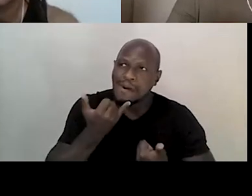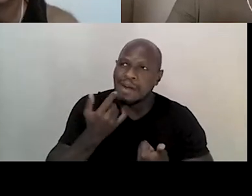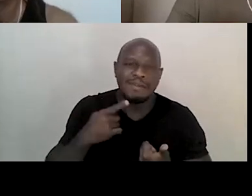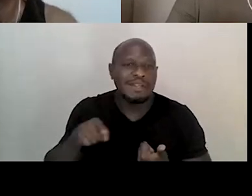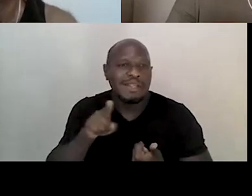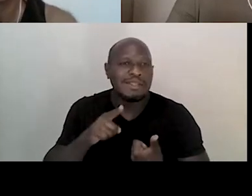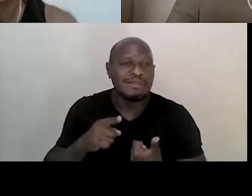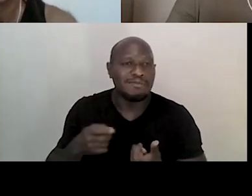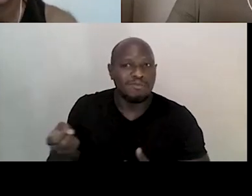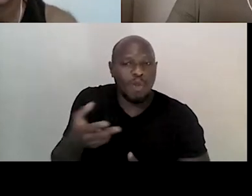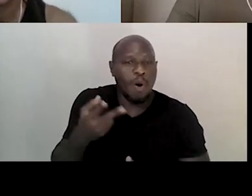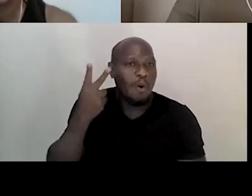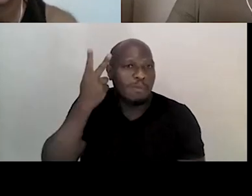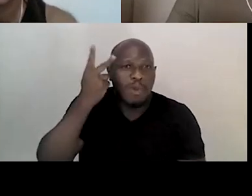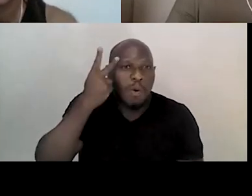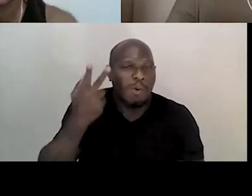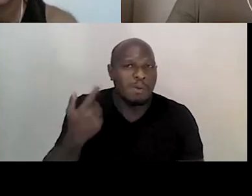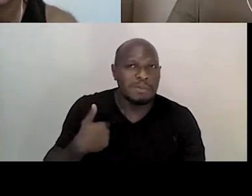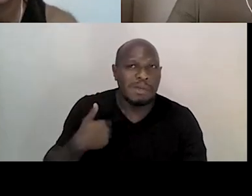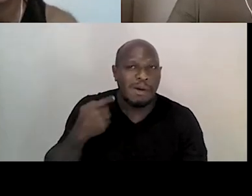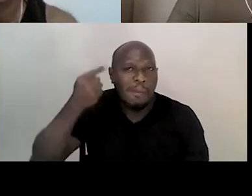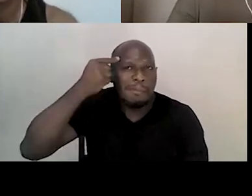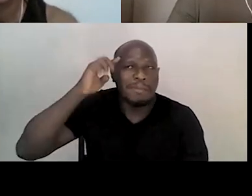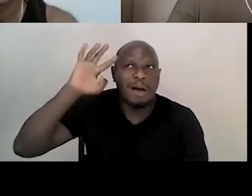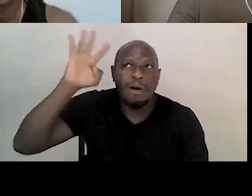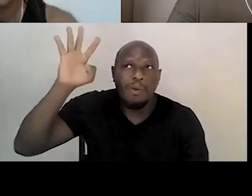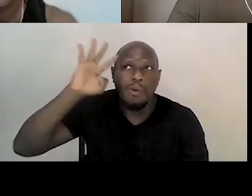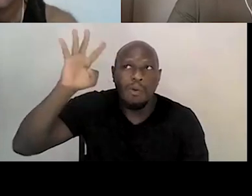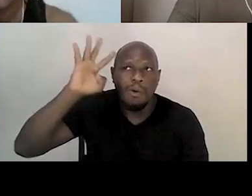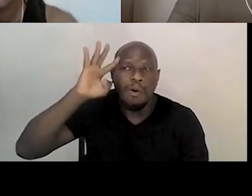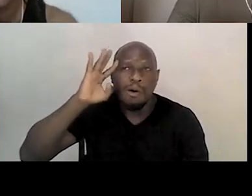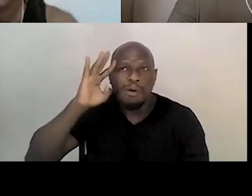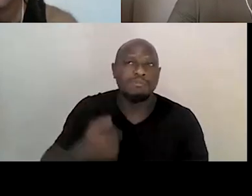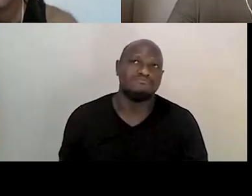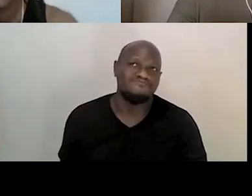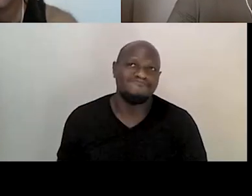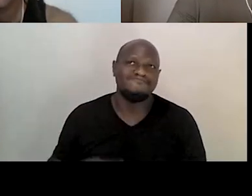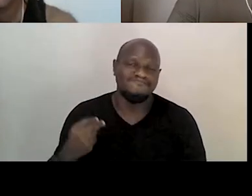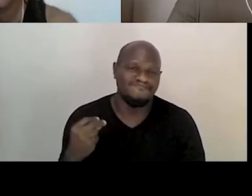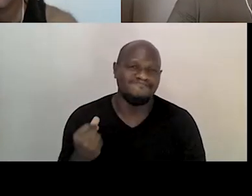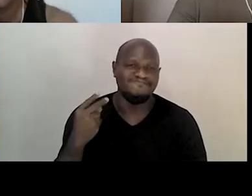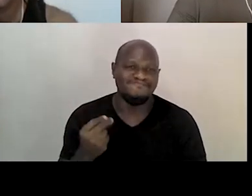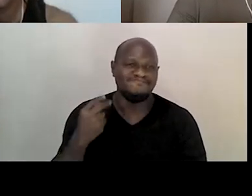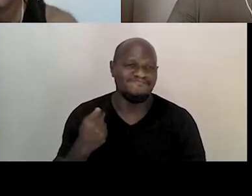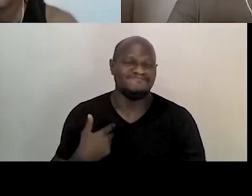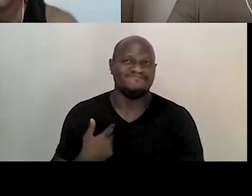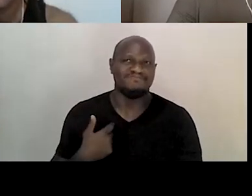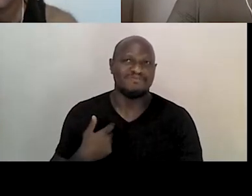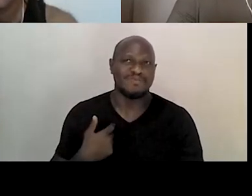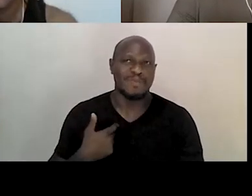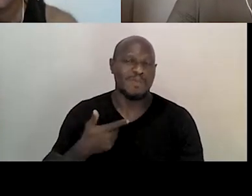um novo normal e eu fico sempre pensando que há muito tempo não está normal.